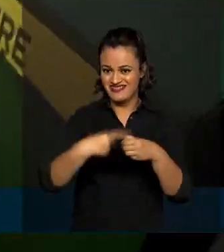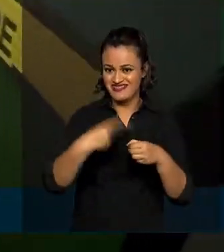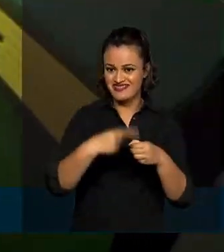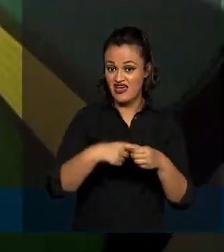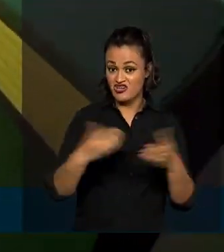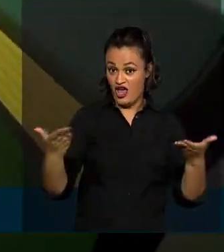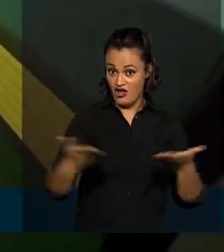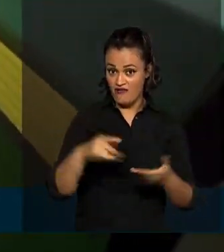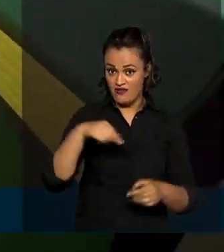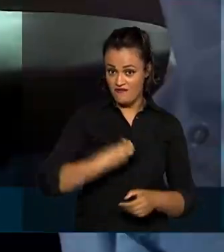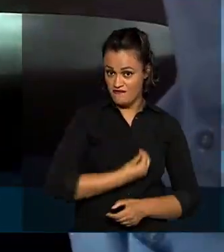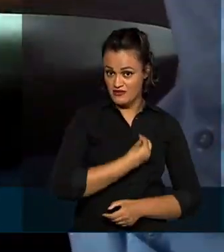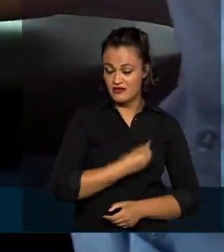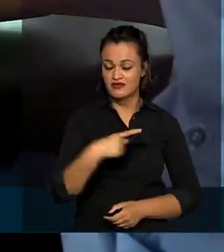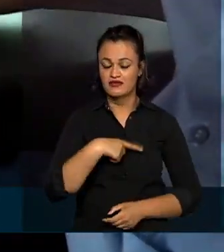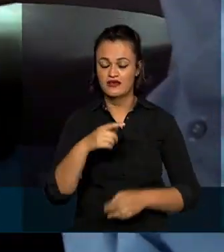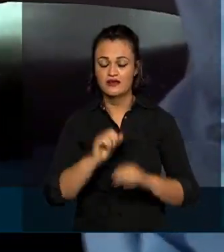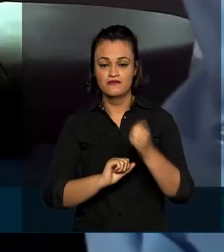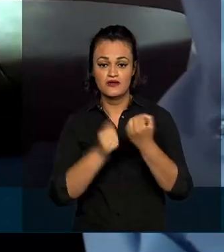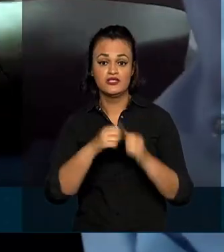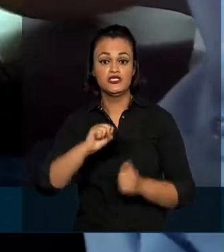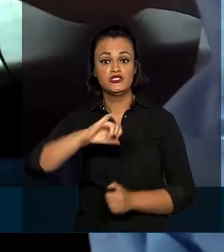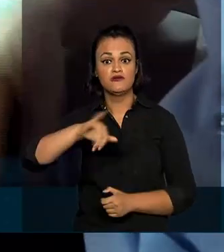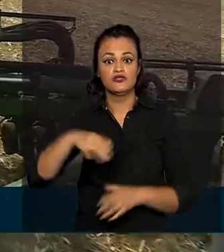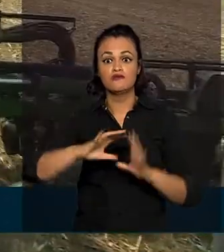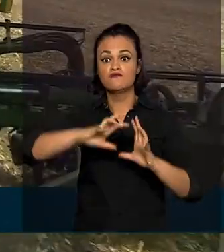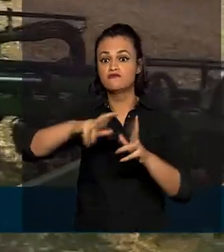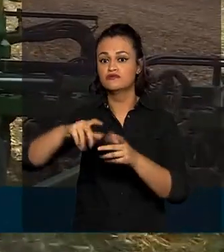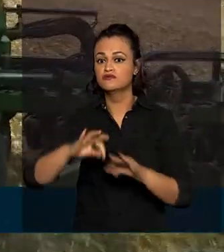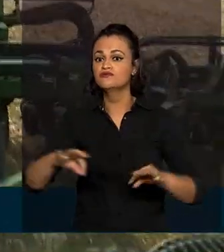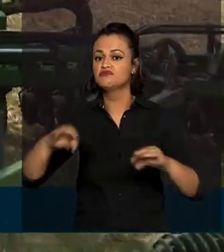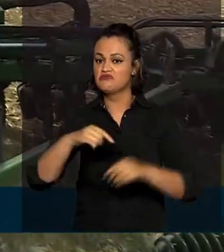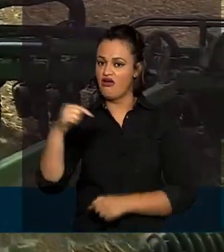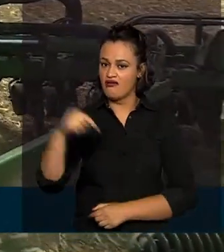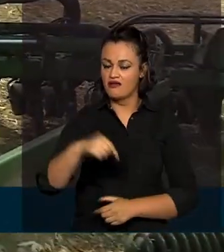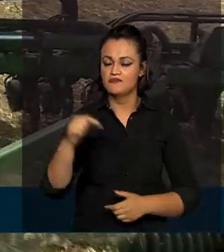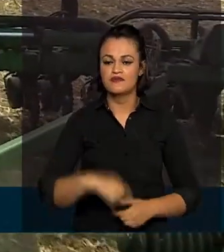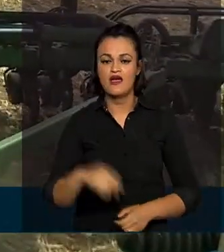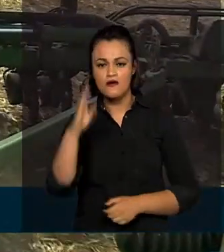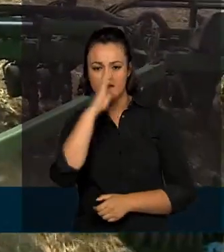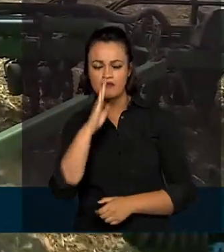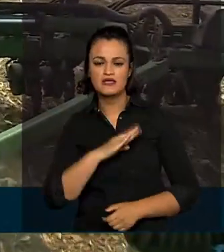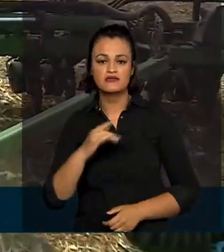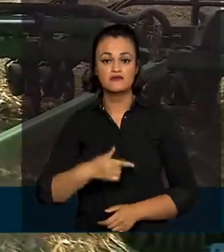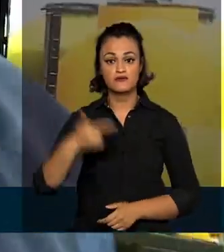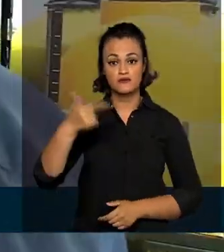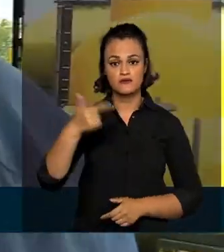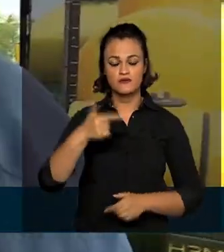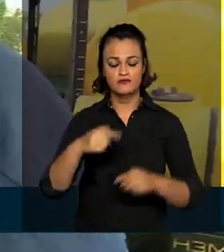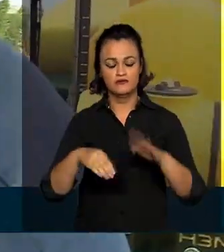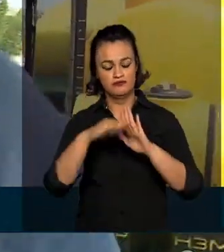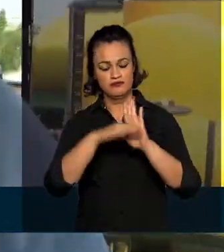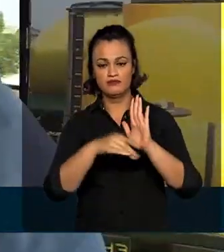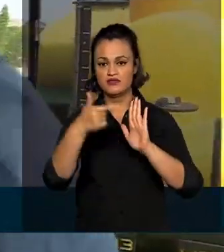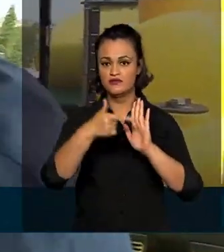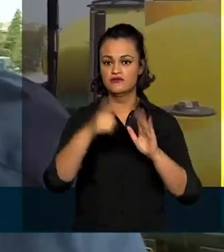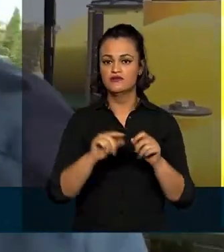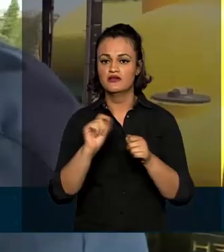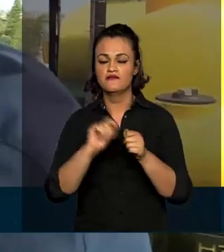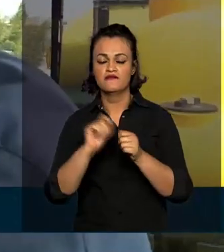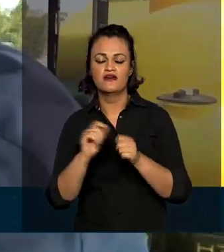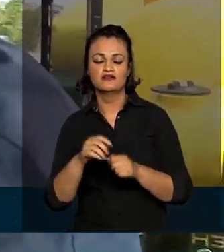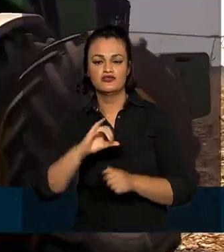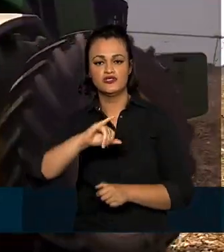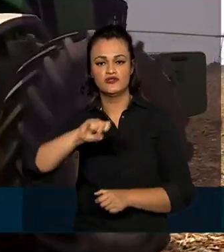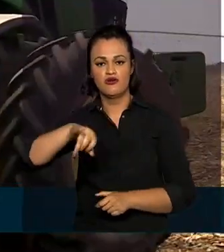onde ocorre esse evento, é a maior produtora de soja do mundo. Inclusive o Brasil ocupava o segundo lugar no posto de maior produtor de